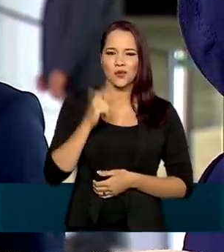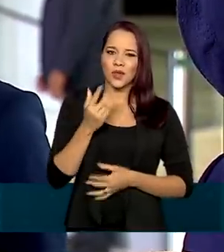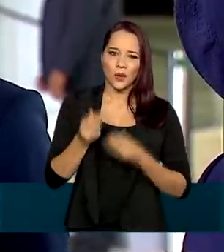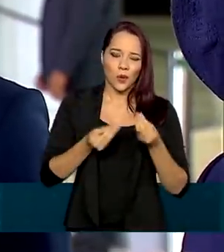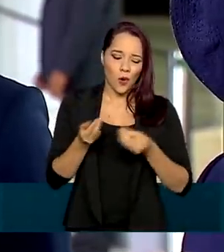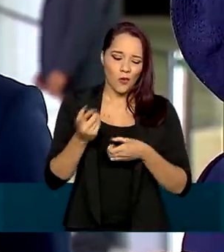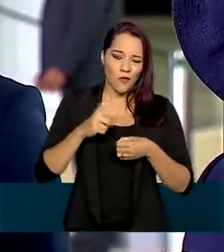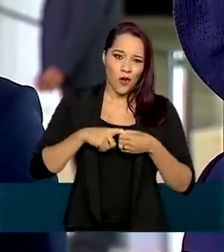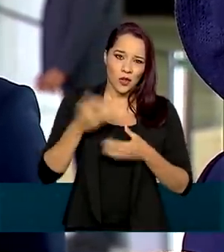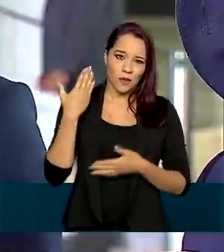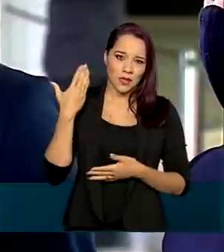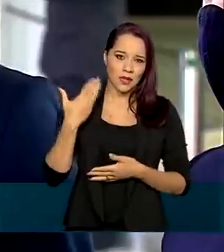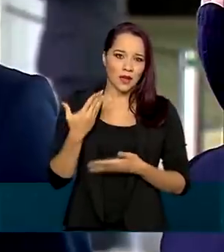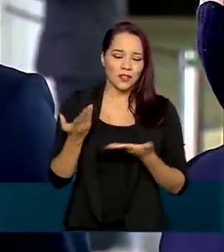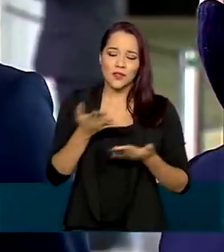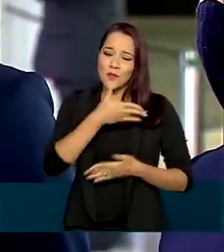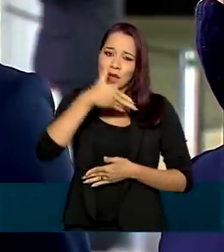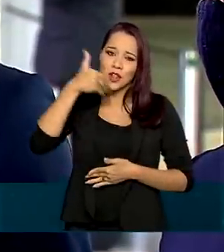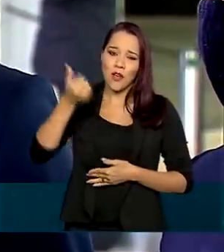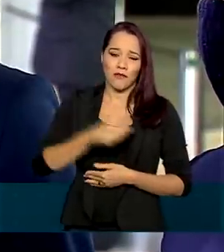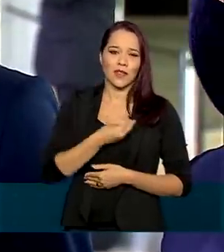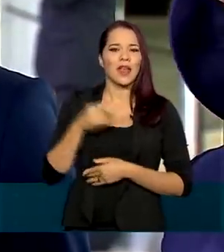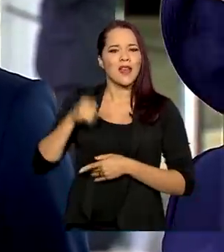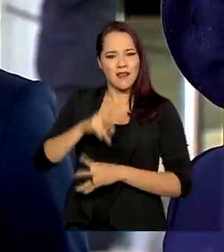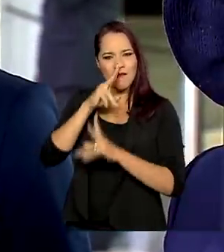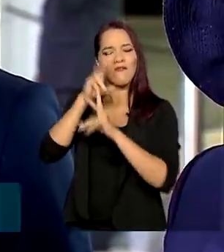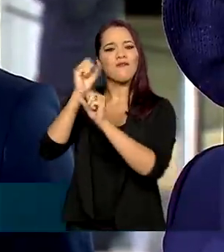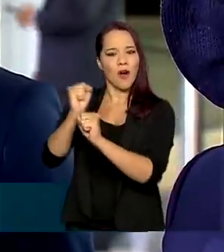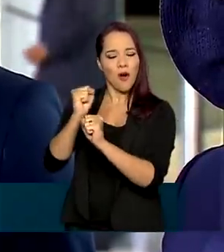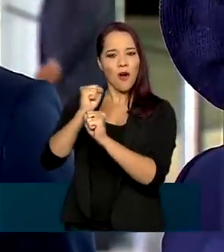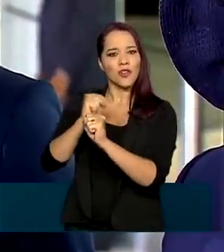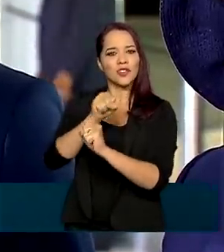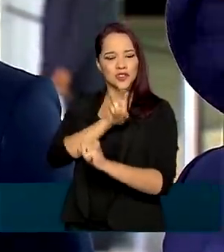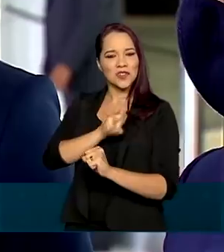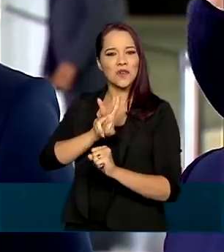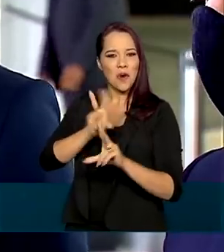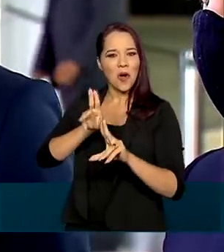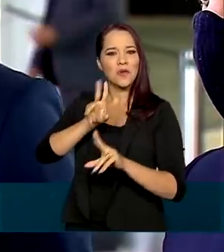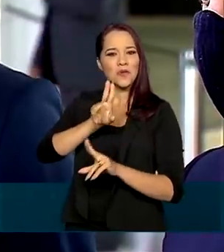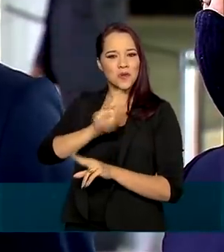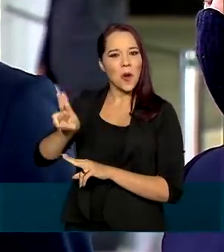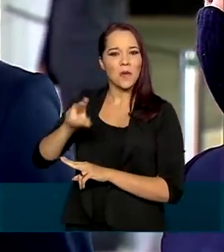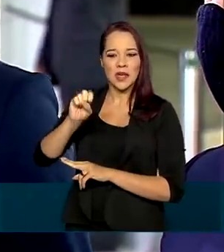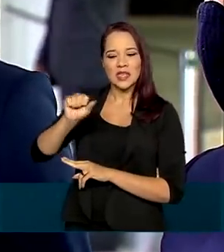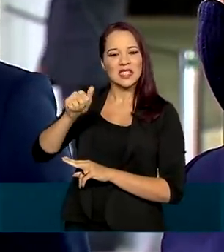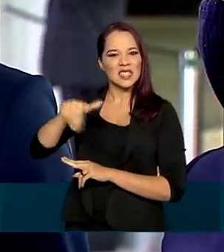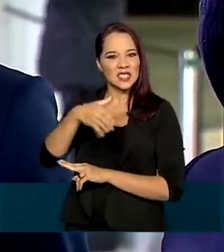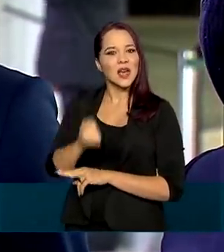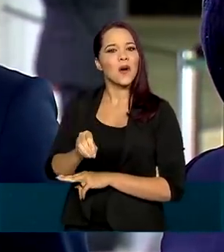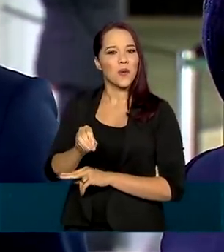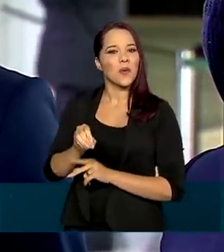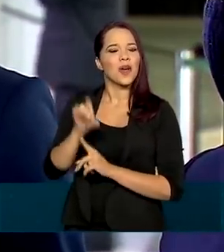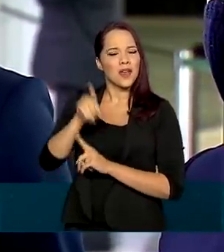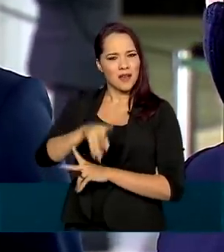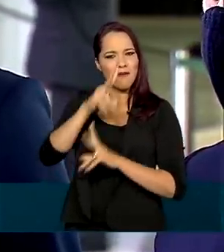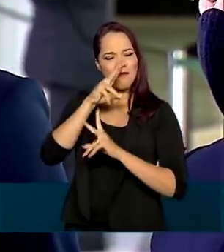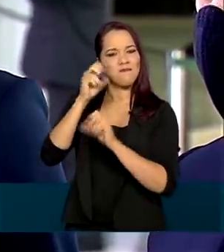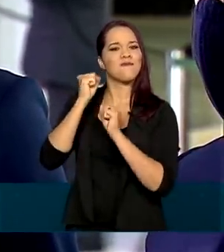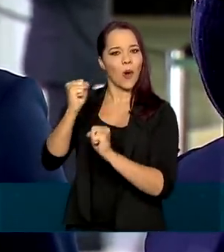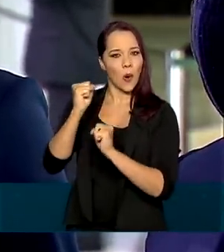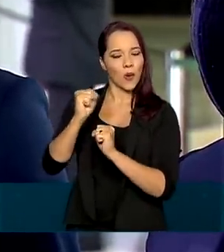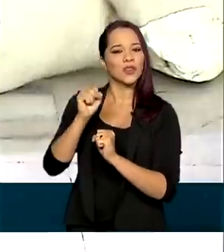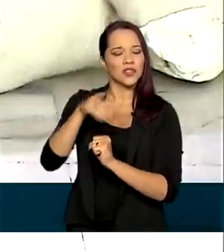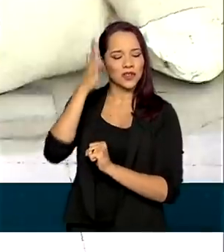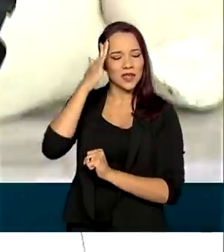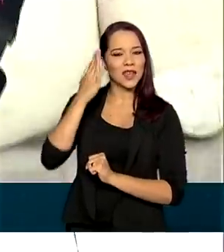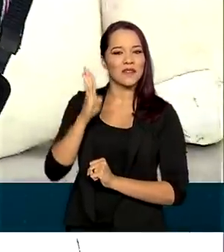qualidade de vida possível para ele. Ele é muito forte e está fazendo luz ao nome dele também, Sanção, um guerreiro muito forte e creio que ele